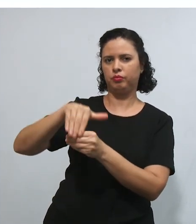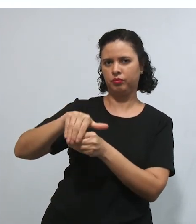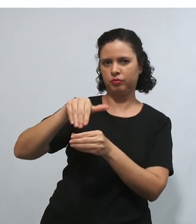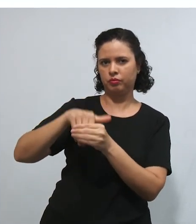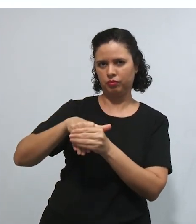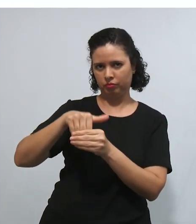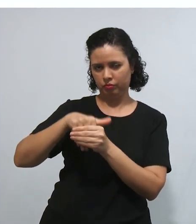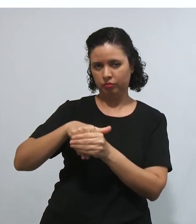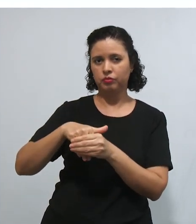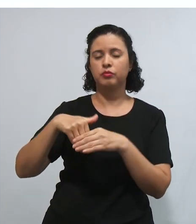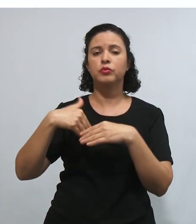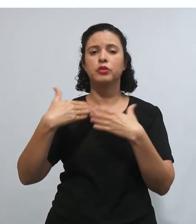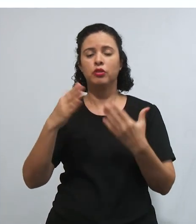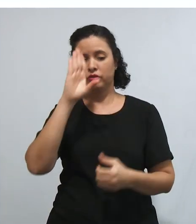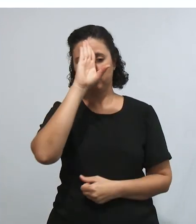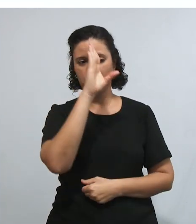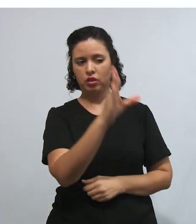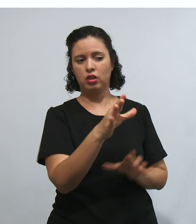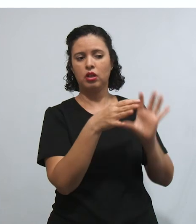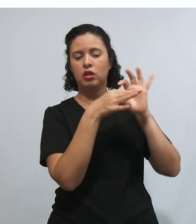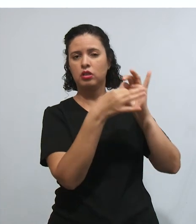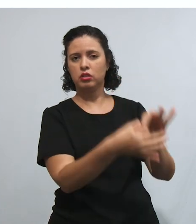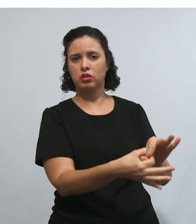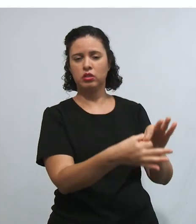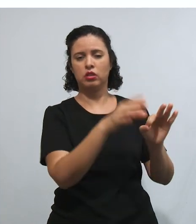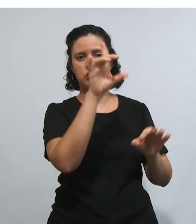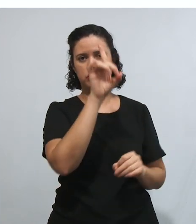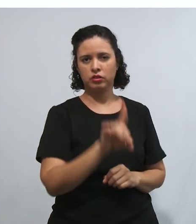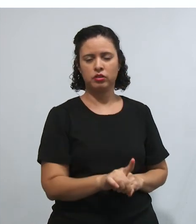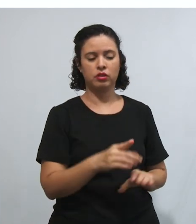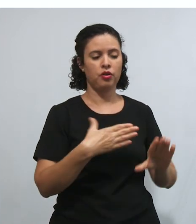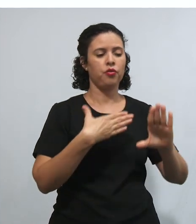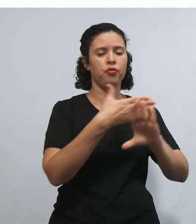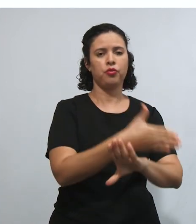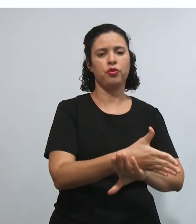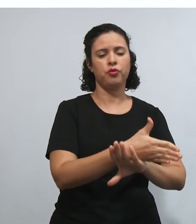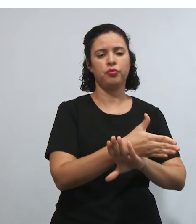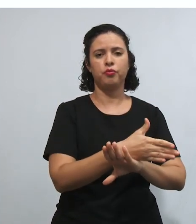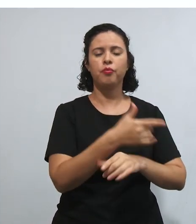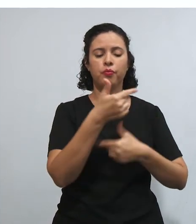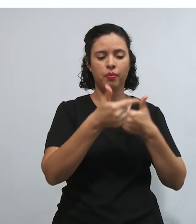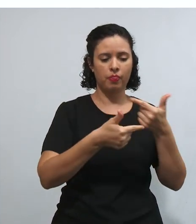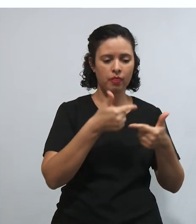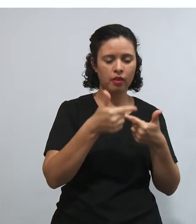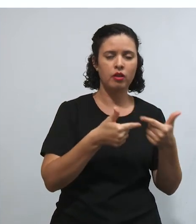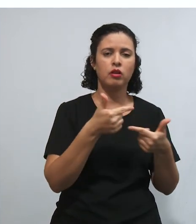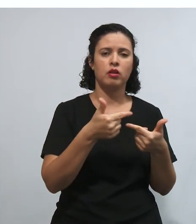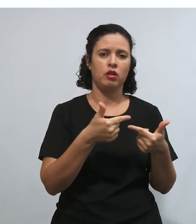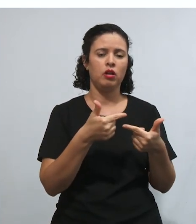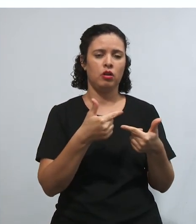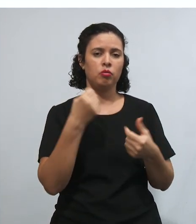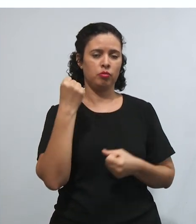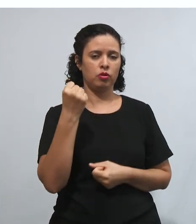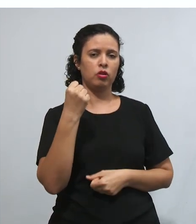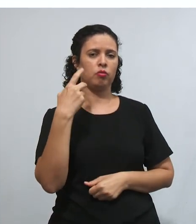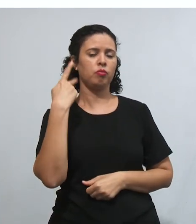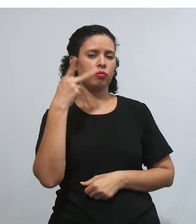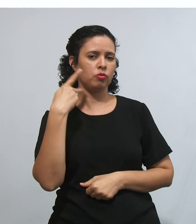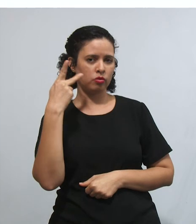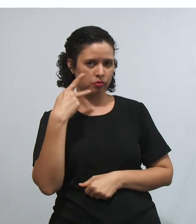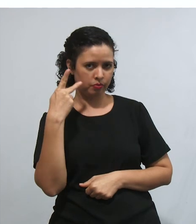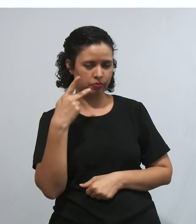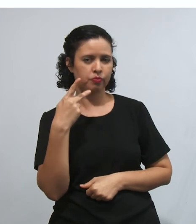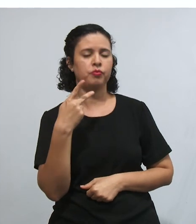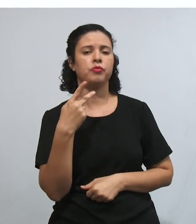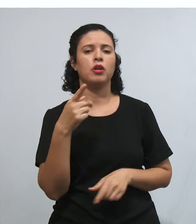está diretamente relacionado com o direito de participação no exercício do poder político como eleito ou como eleitor